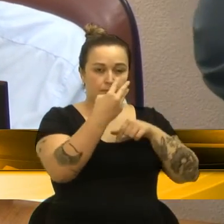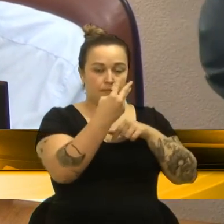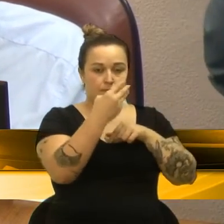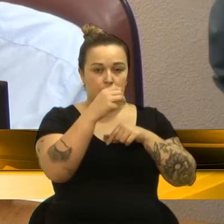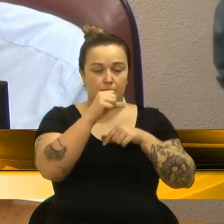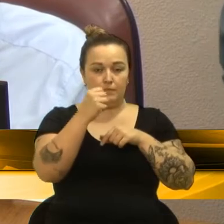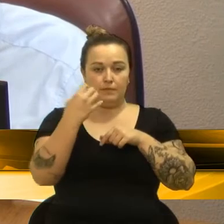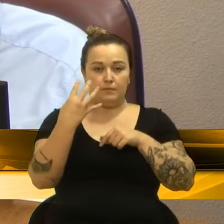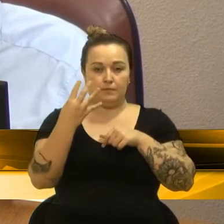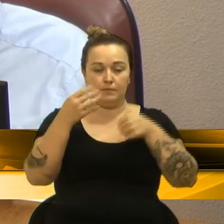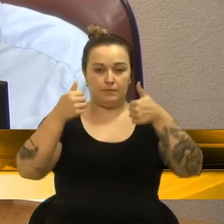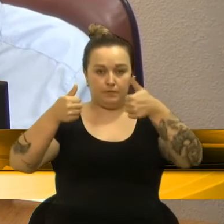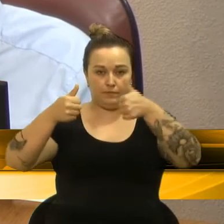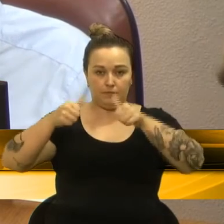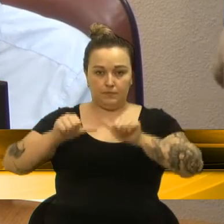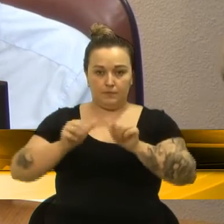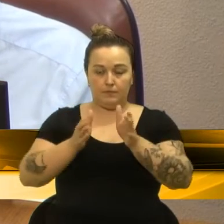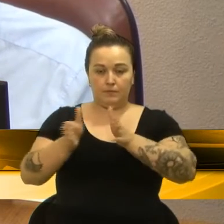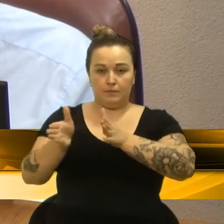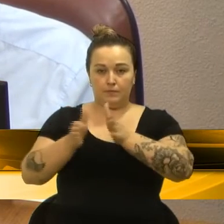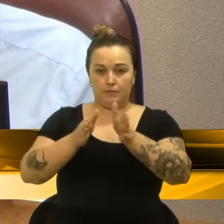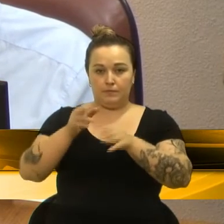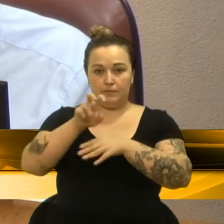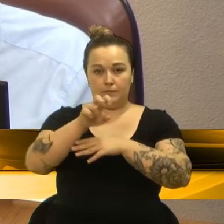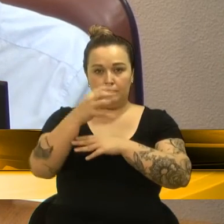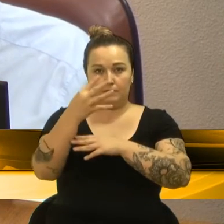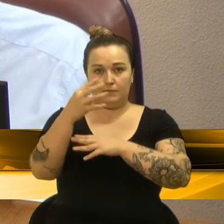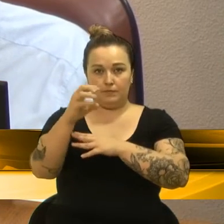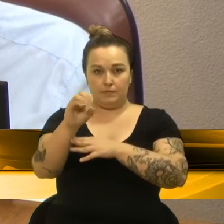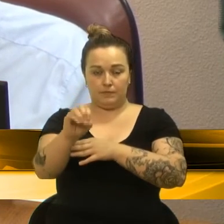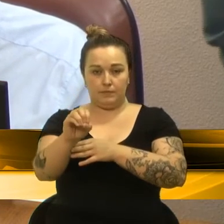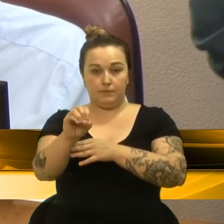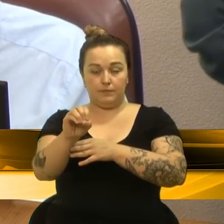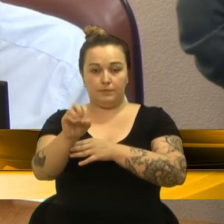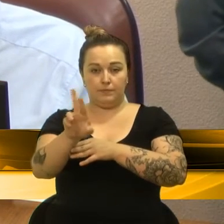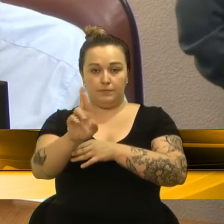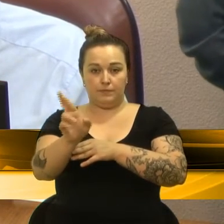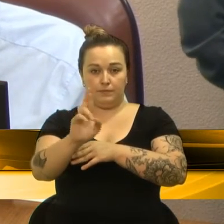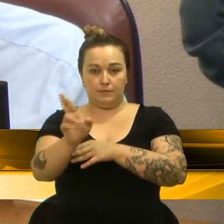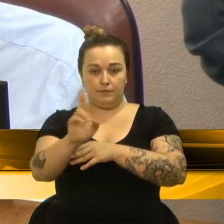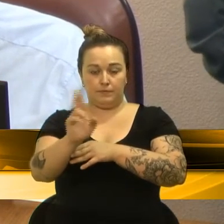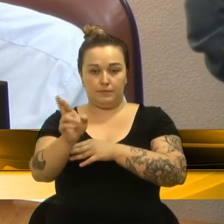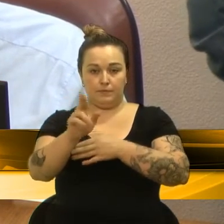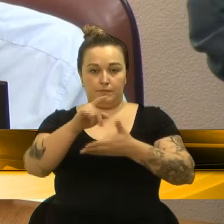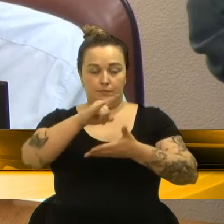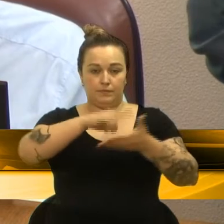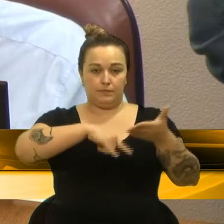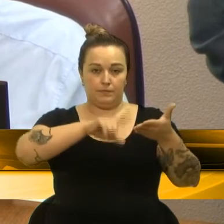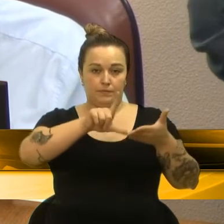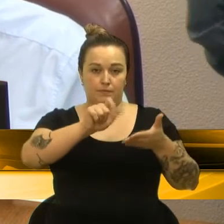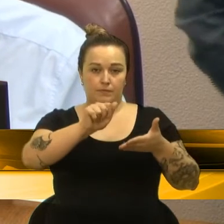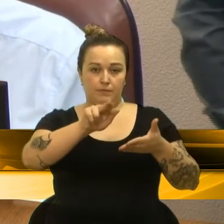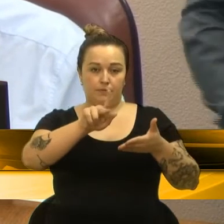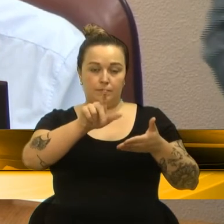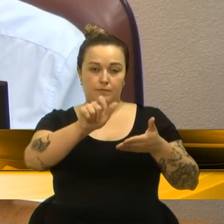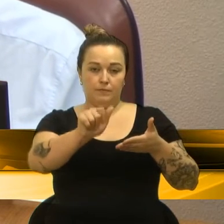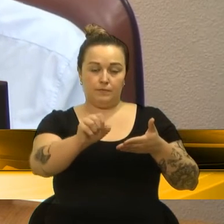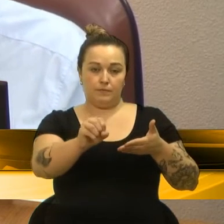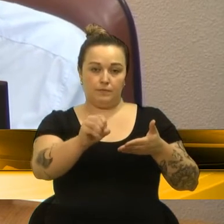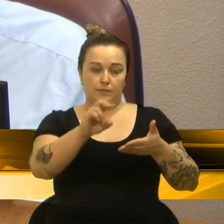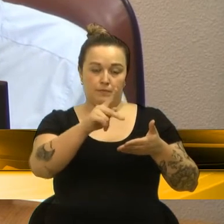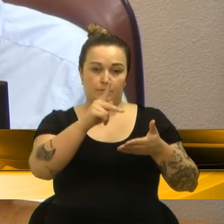placas internas internas orientação 540, laudo PPRA,